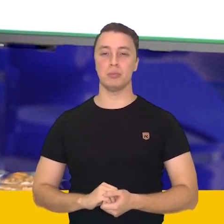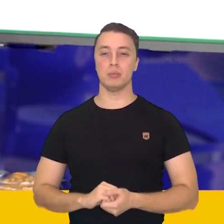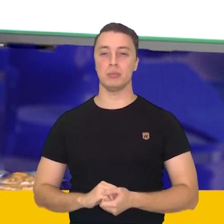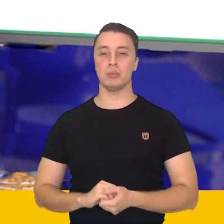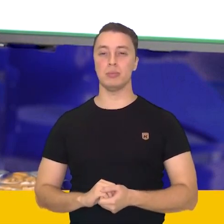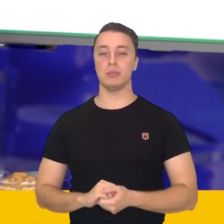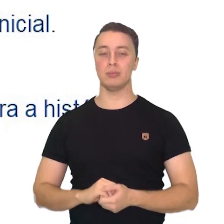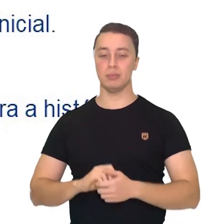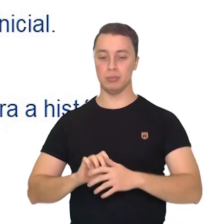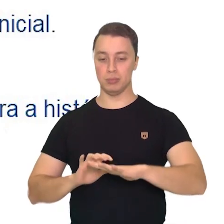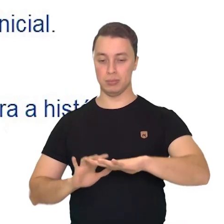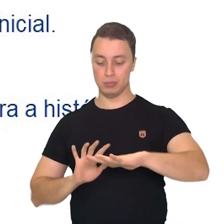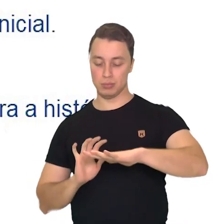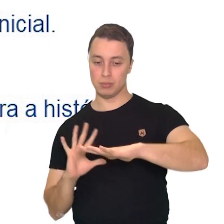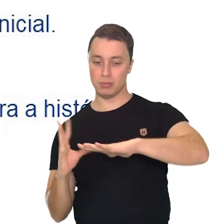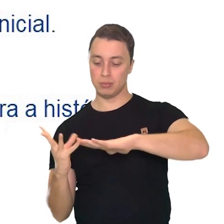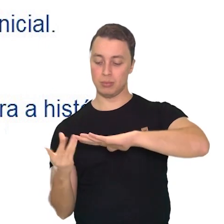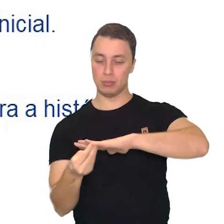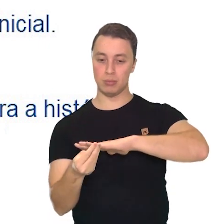Desfecho.